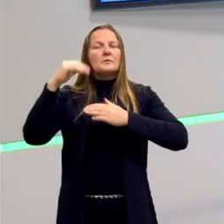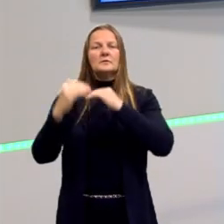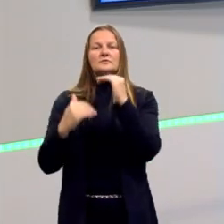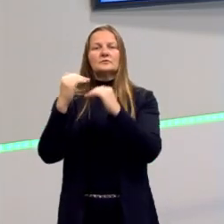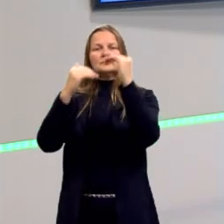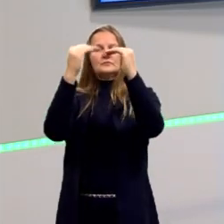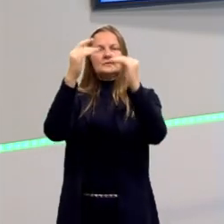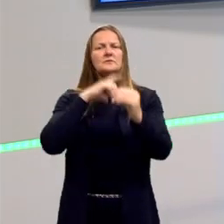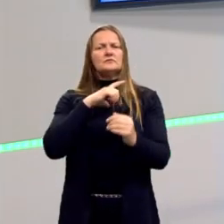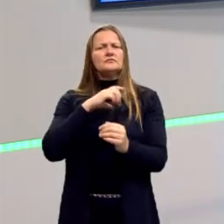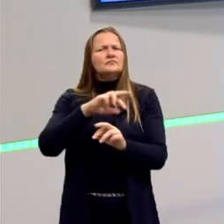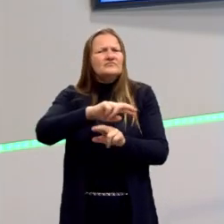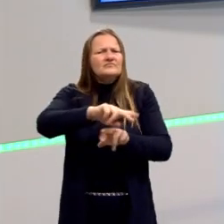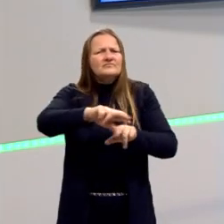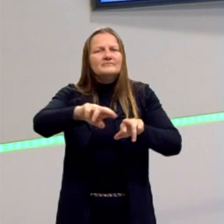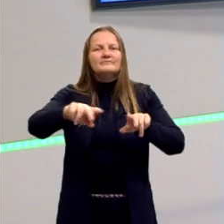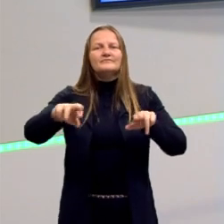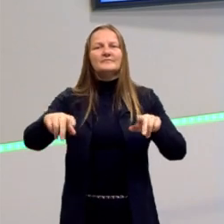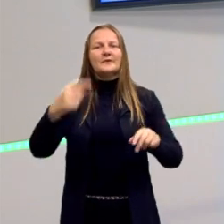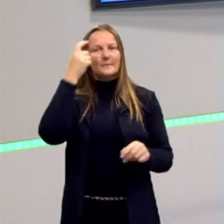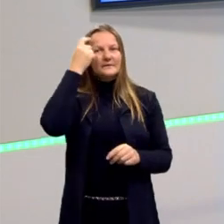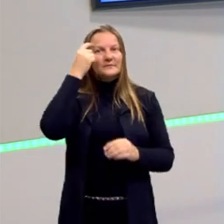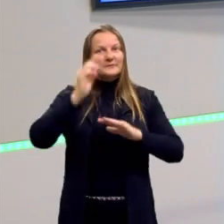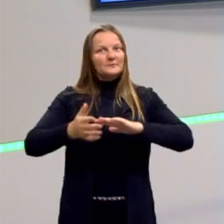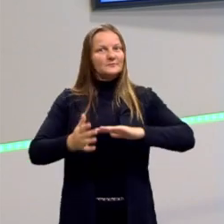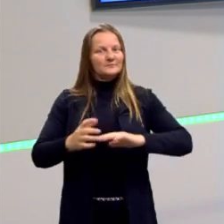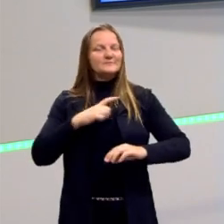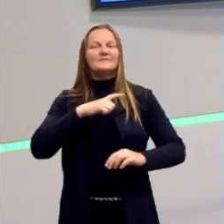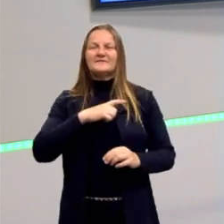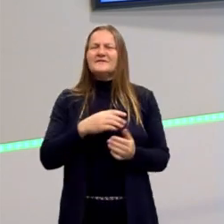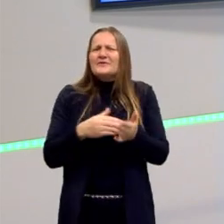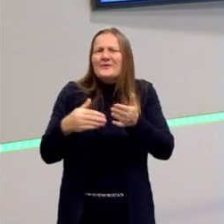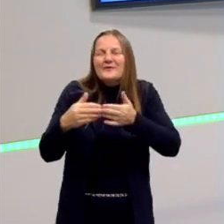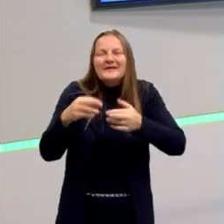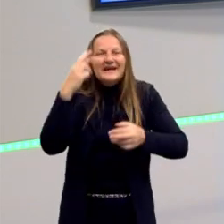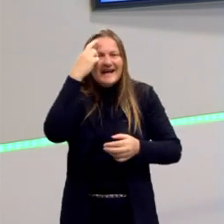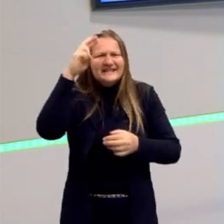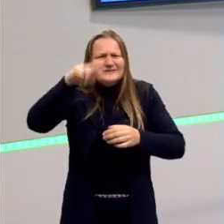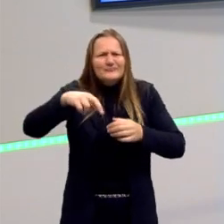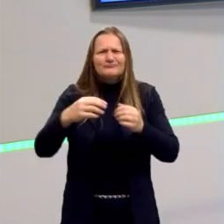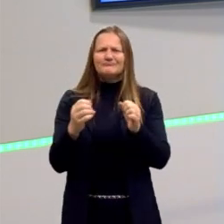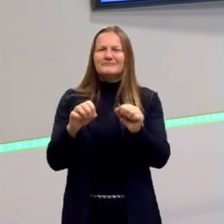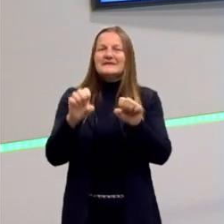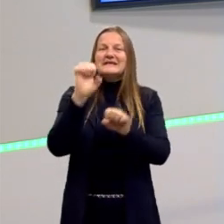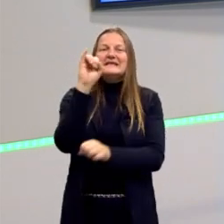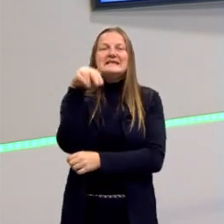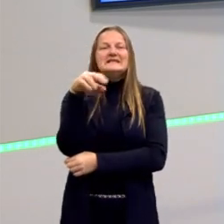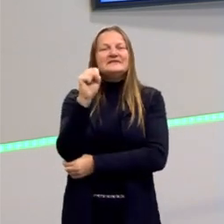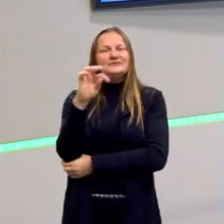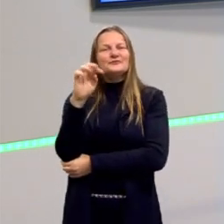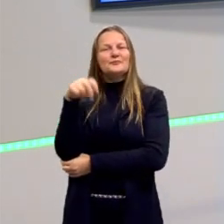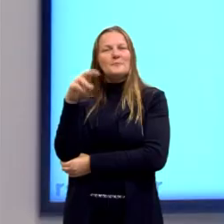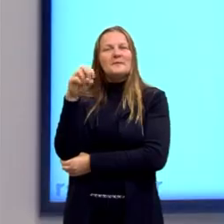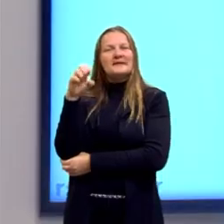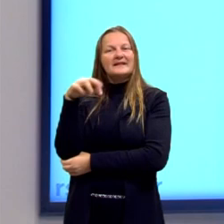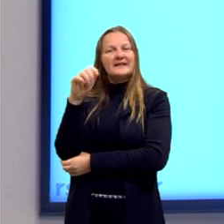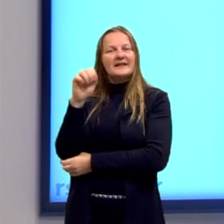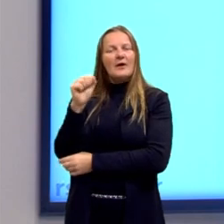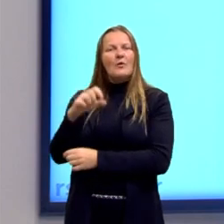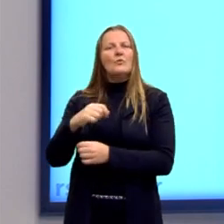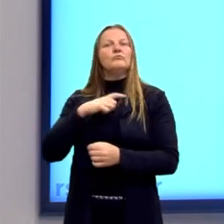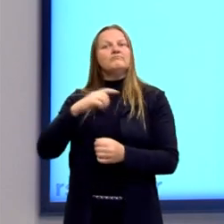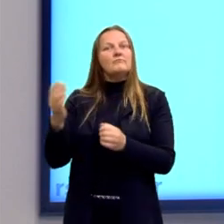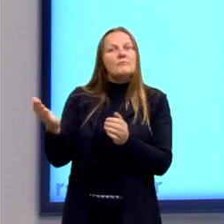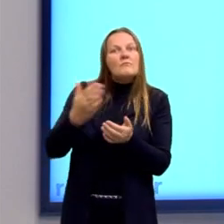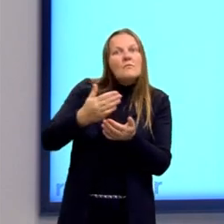do pensamento moderno. E aí a razão instrumental que me referi antes, vão trazendo as guerras.